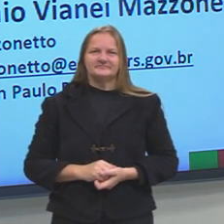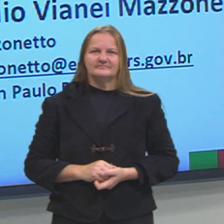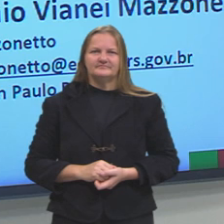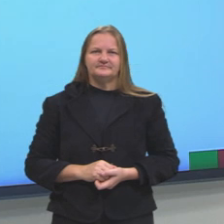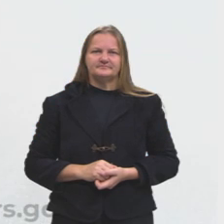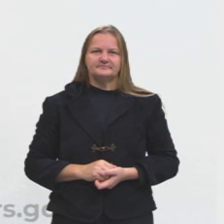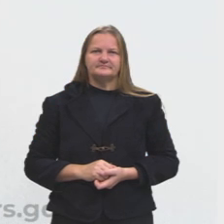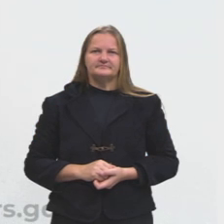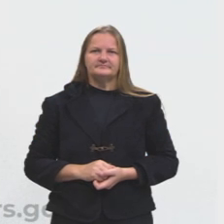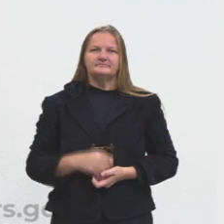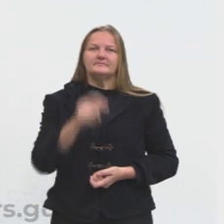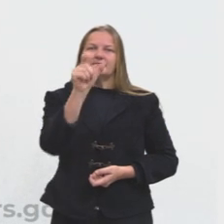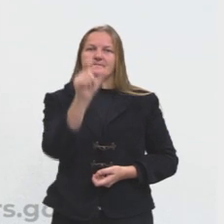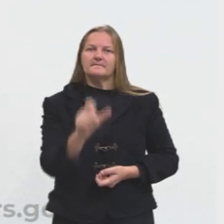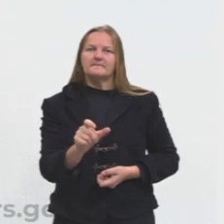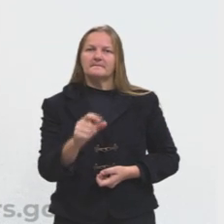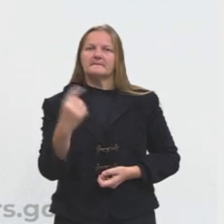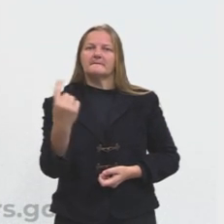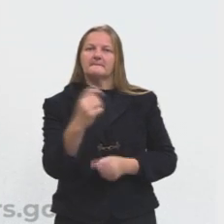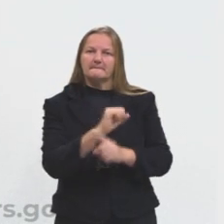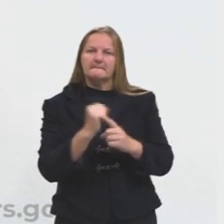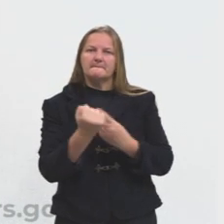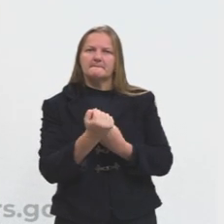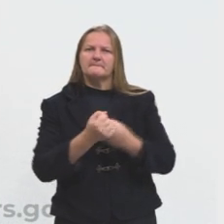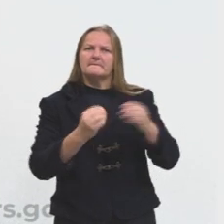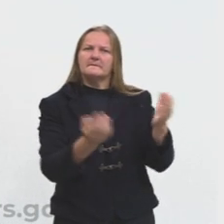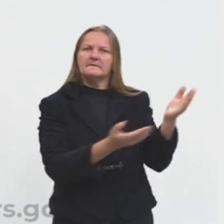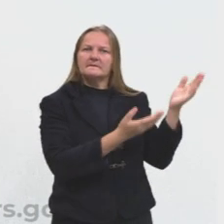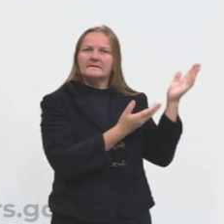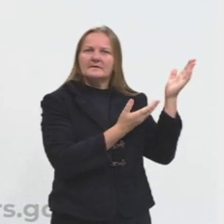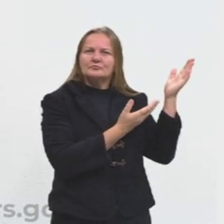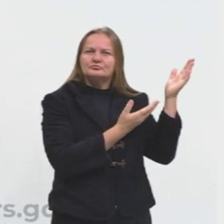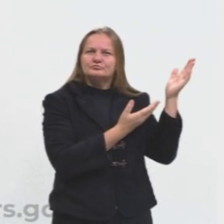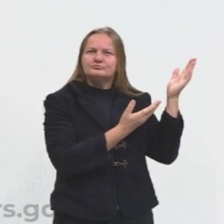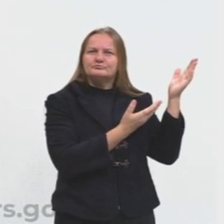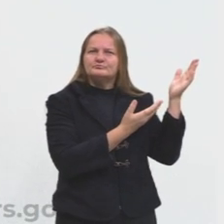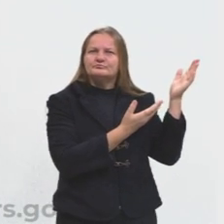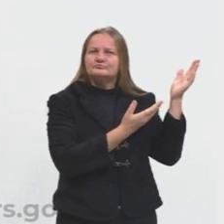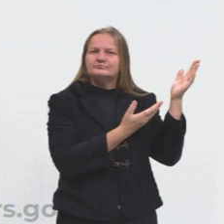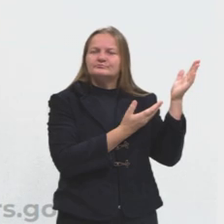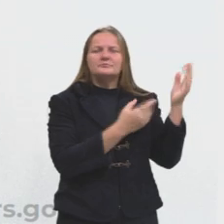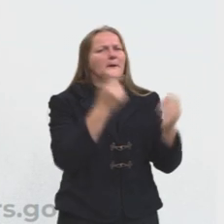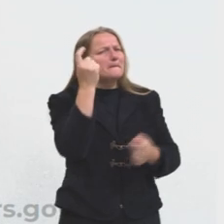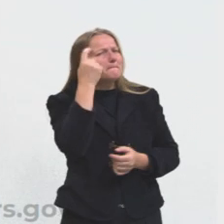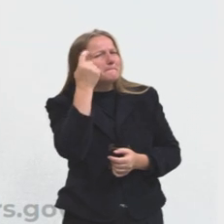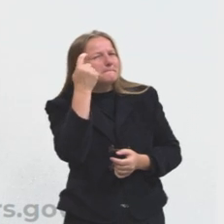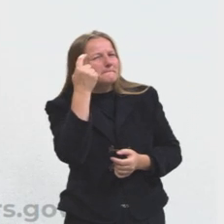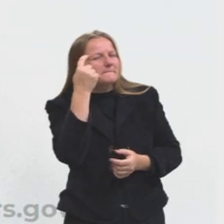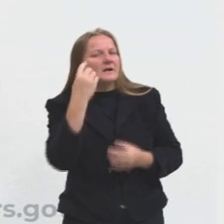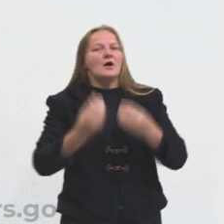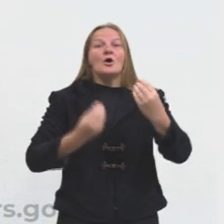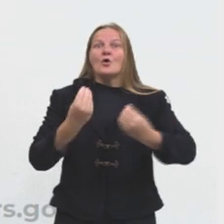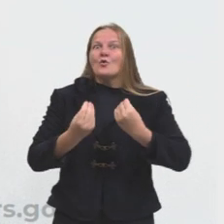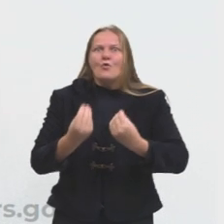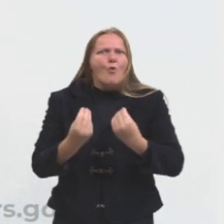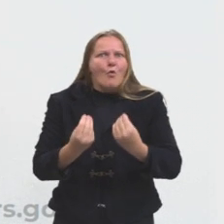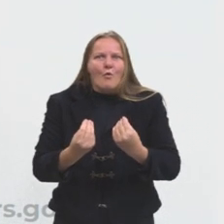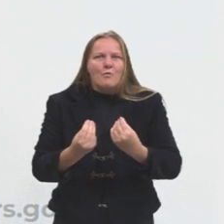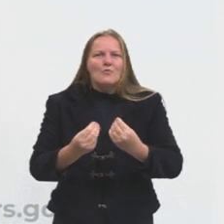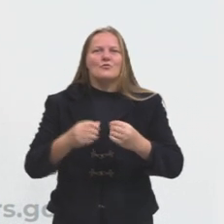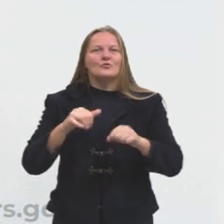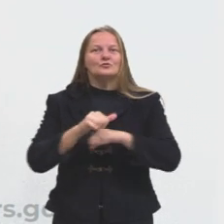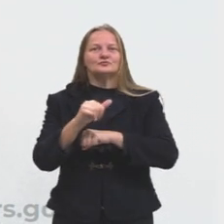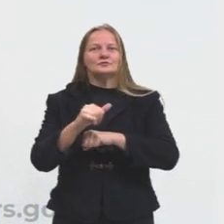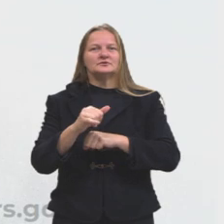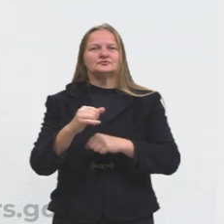Sociedade. Vamos começar com o problema da nossa aula de hoje. Como acontece a relação entre